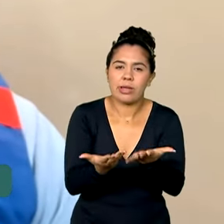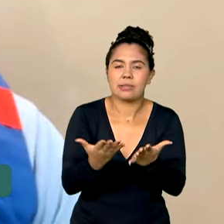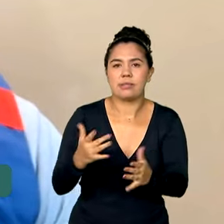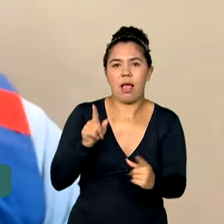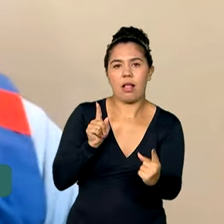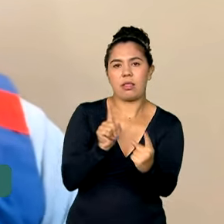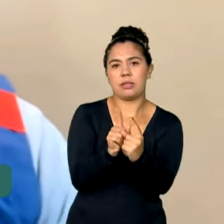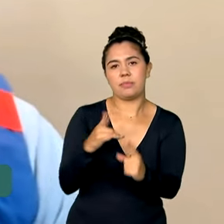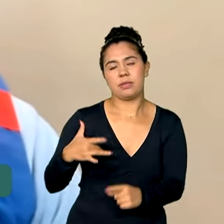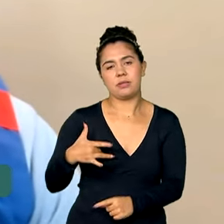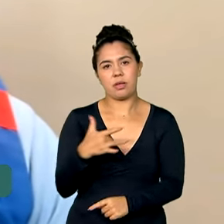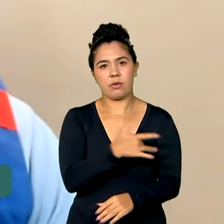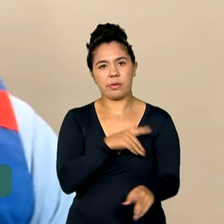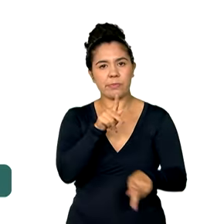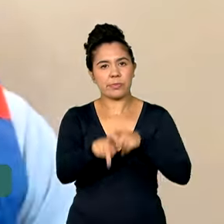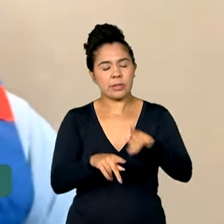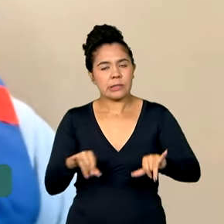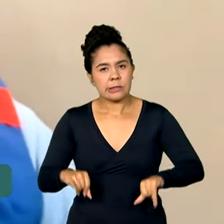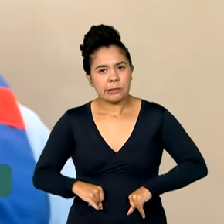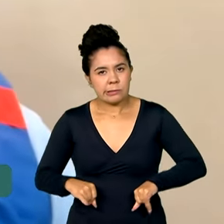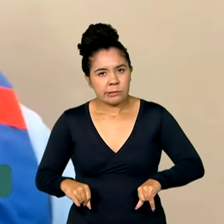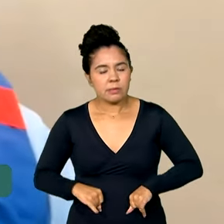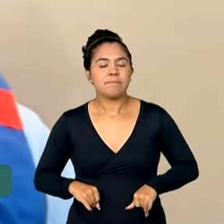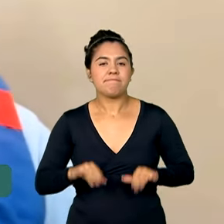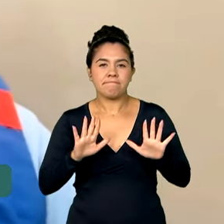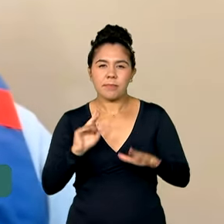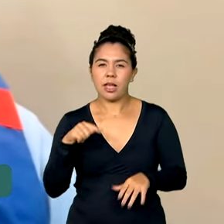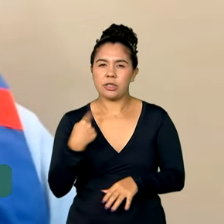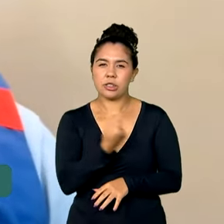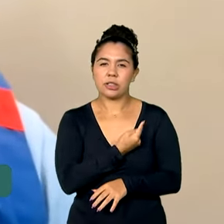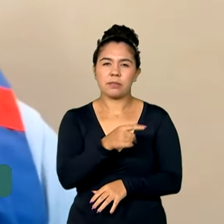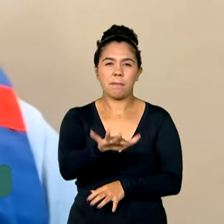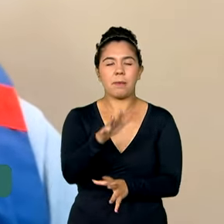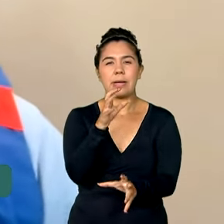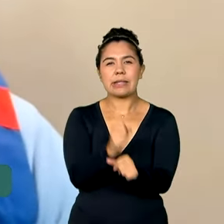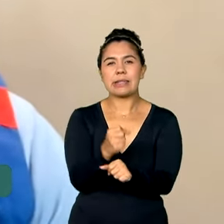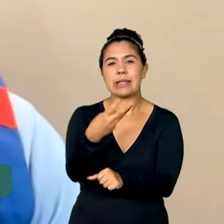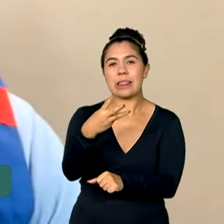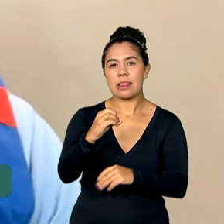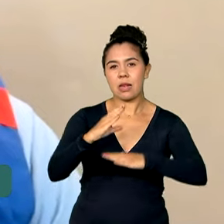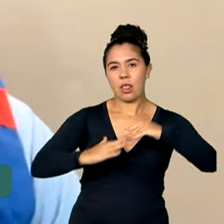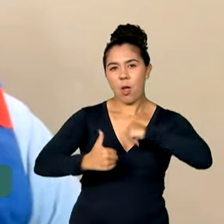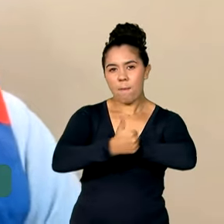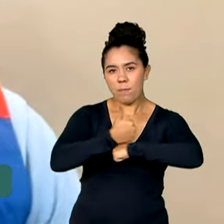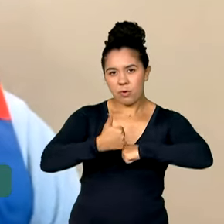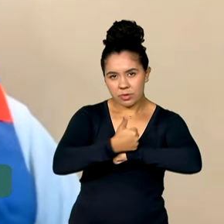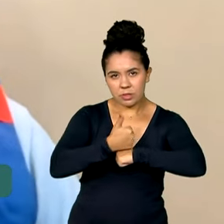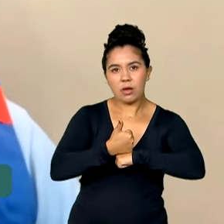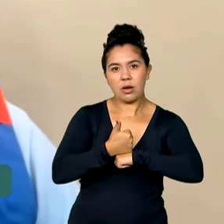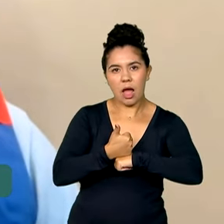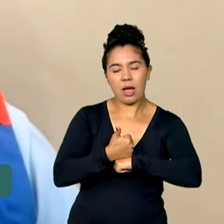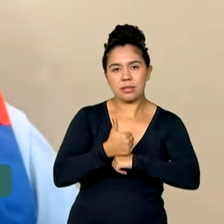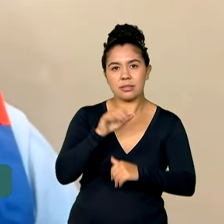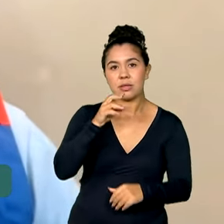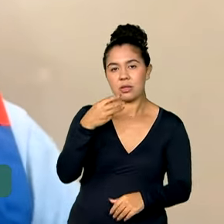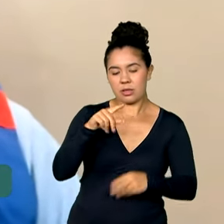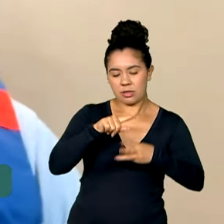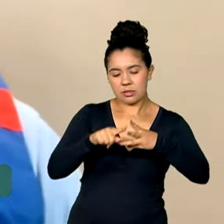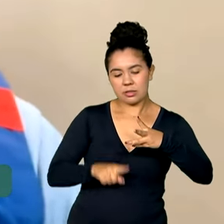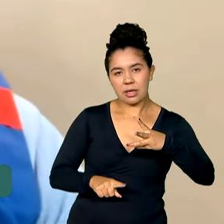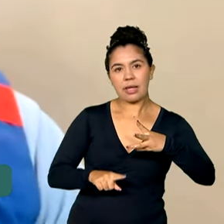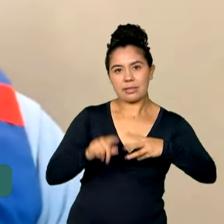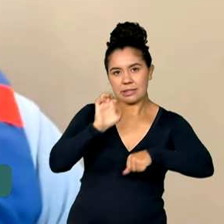população que está em sofrimento. A gente tem em torno de 30 pessoas trabalhando nos três estados. Como é uma missão